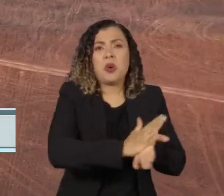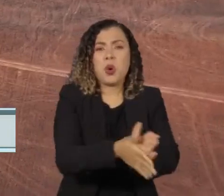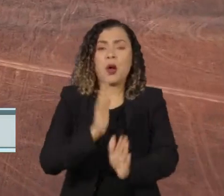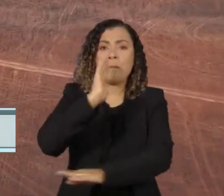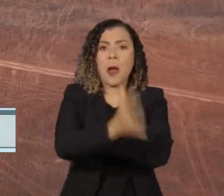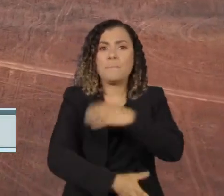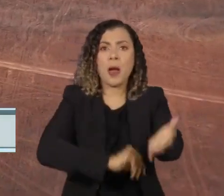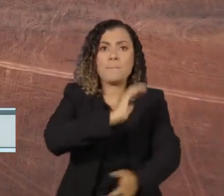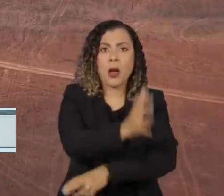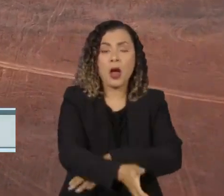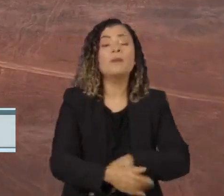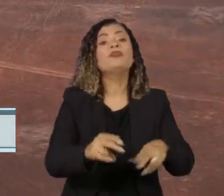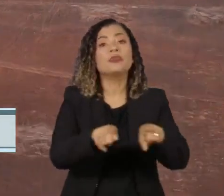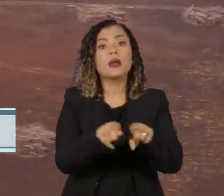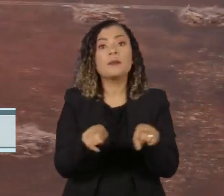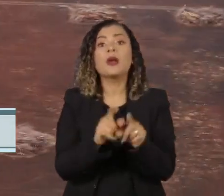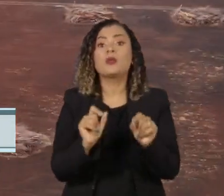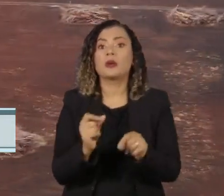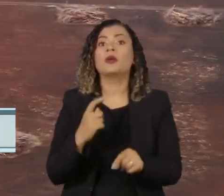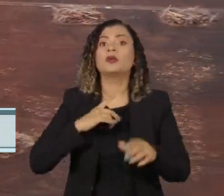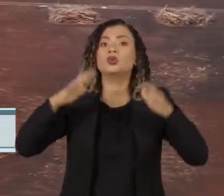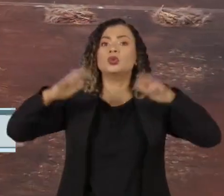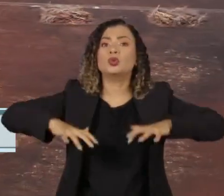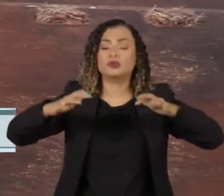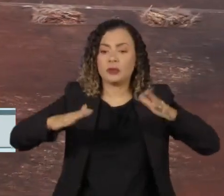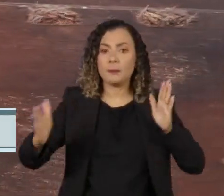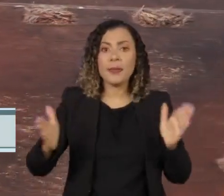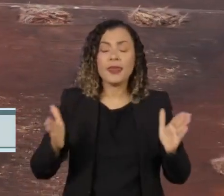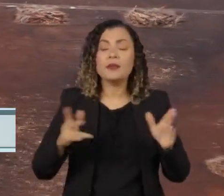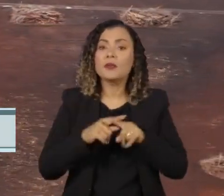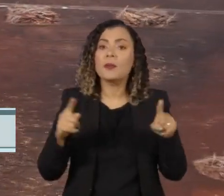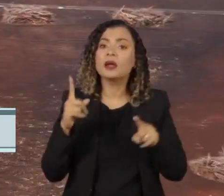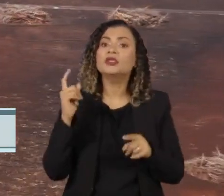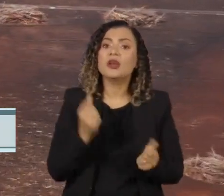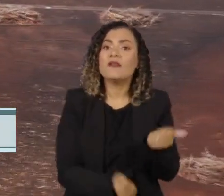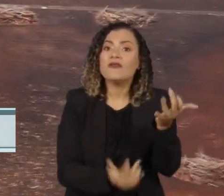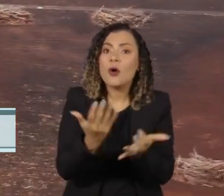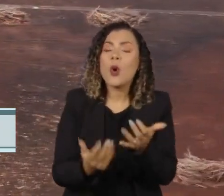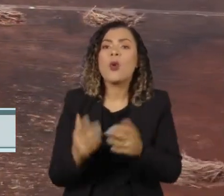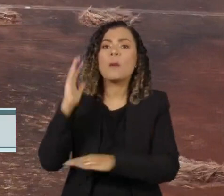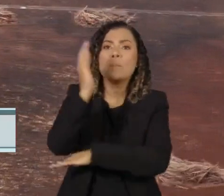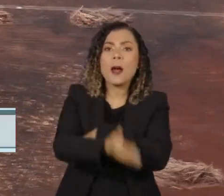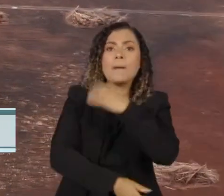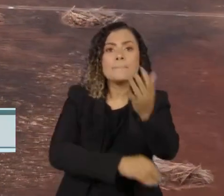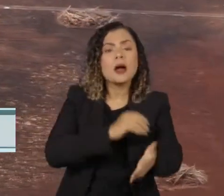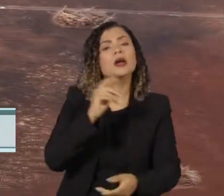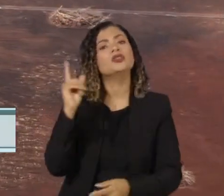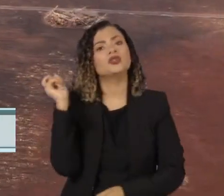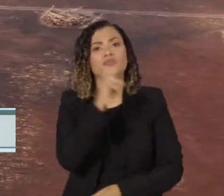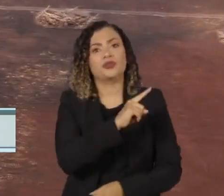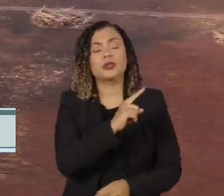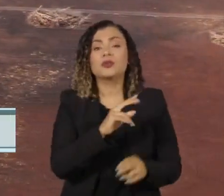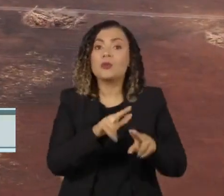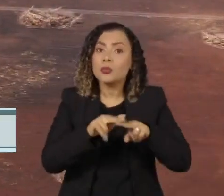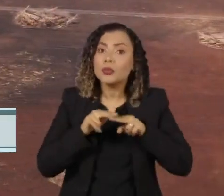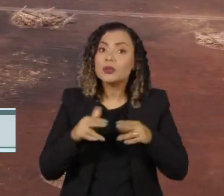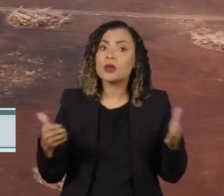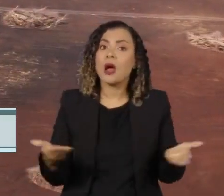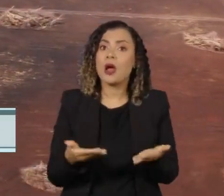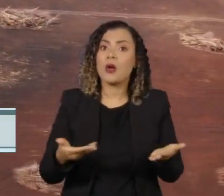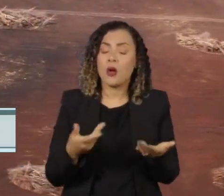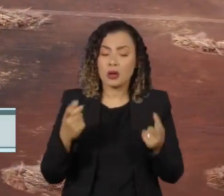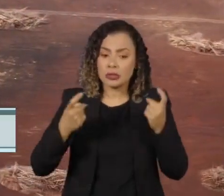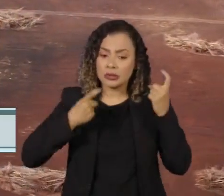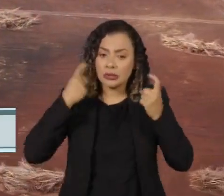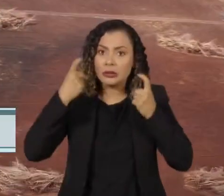é chuvoso nas duas regiões, o que deveria dificultar queimadas e derrubadas de mata. Por isso, os números